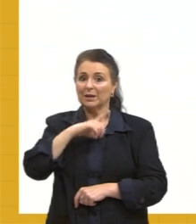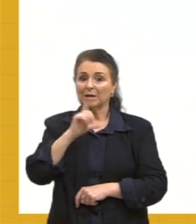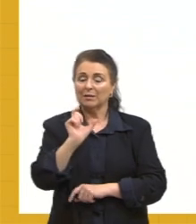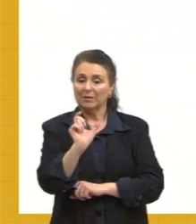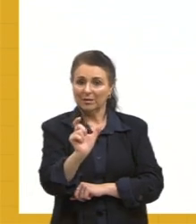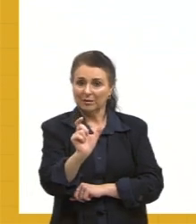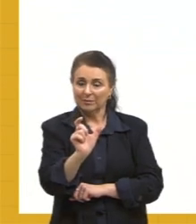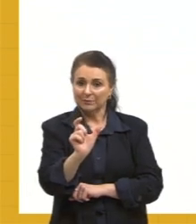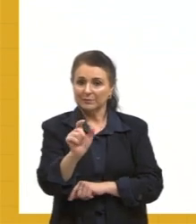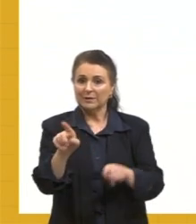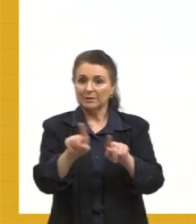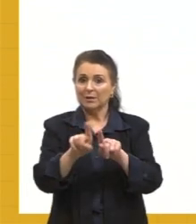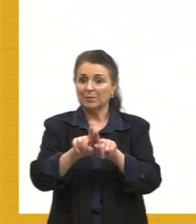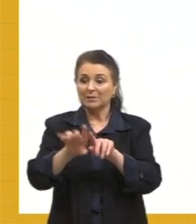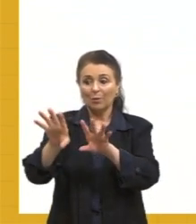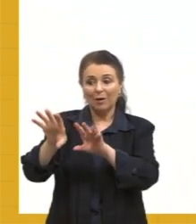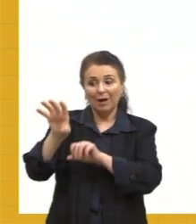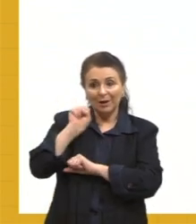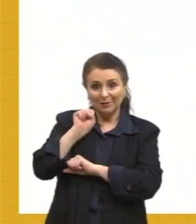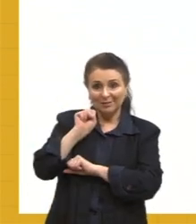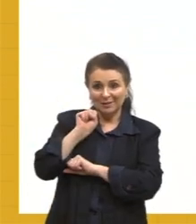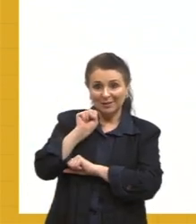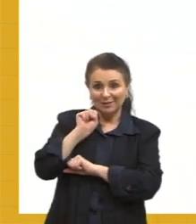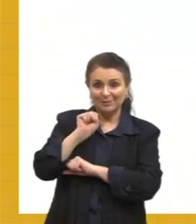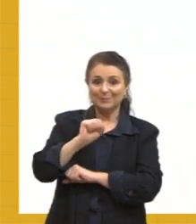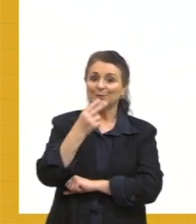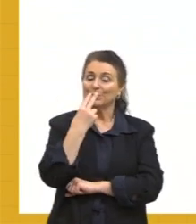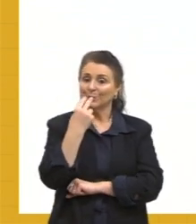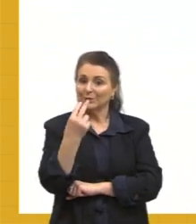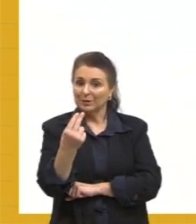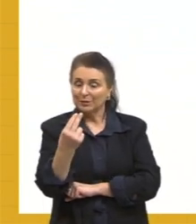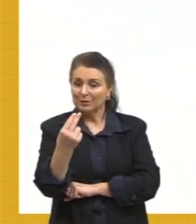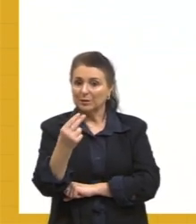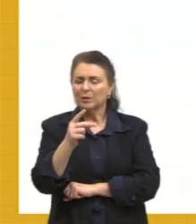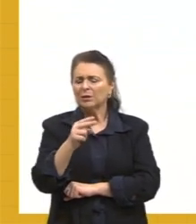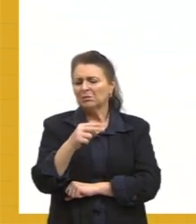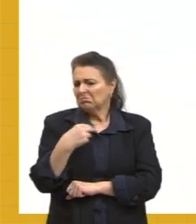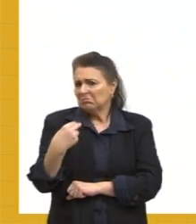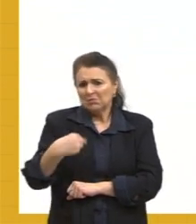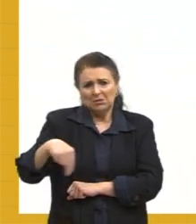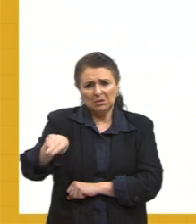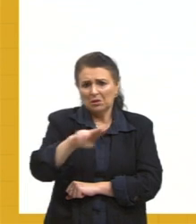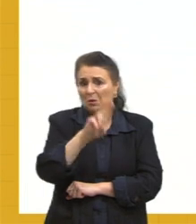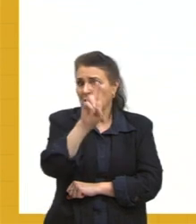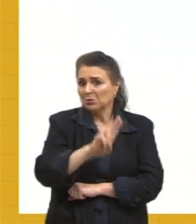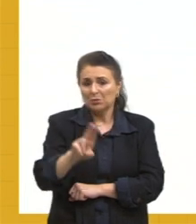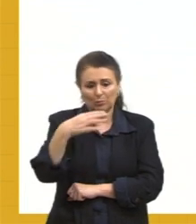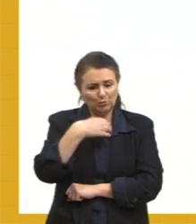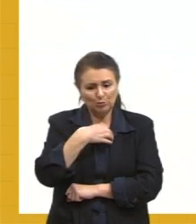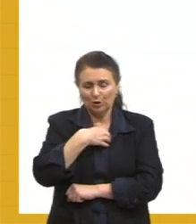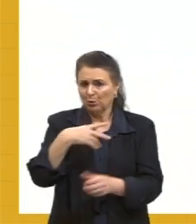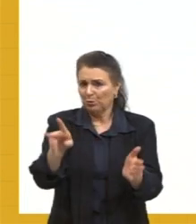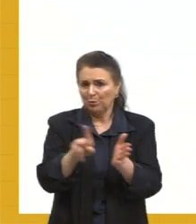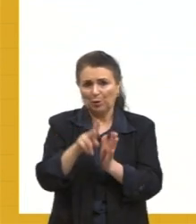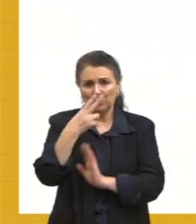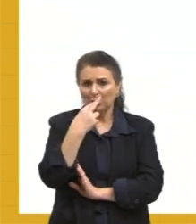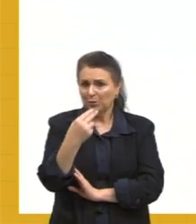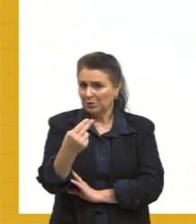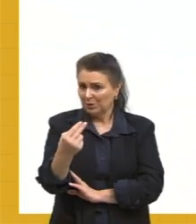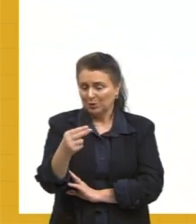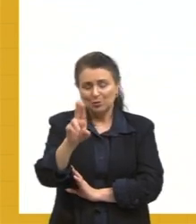que são adotadas do inglês e que a gente usa do jeitinho que elas são no inglês. A gente só